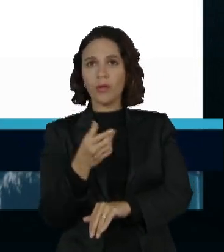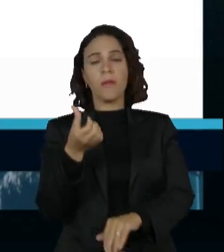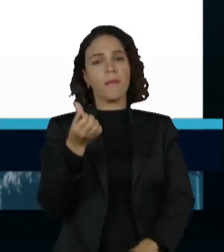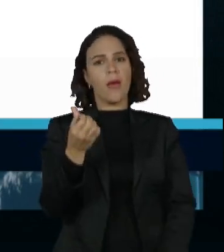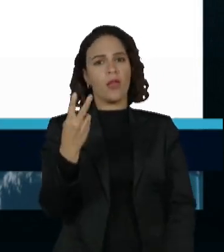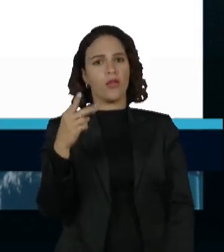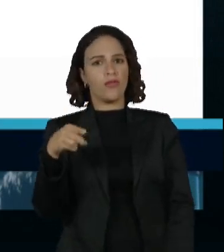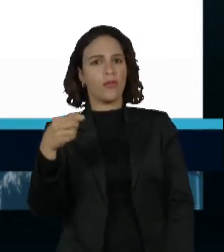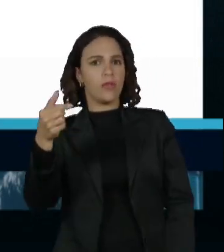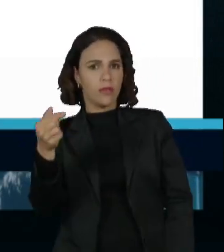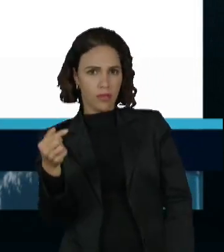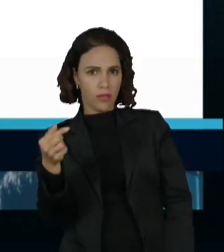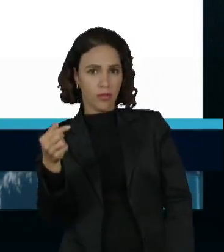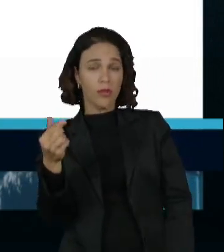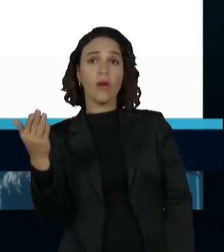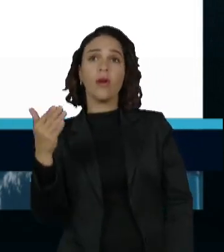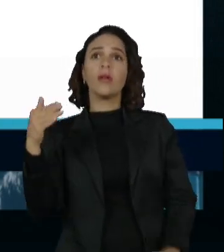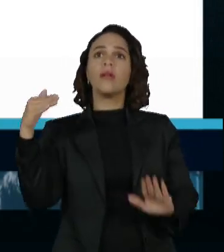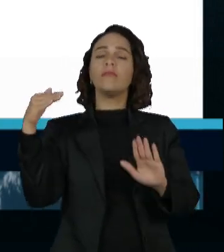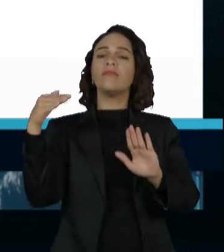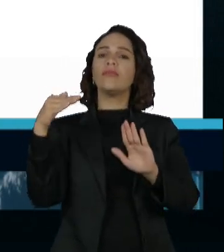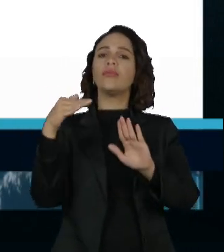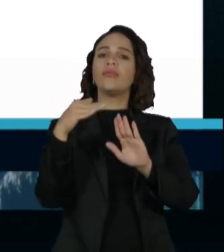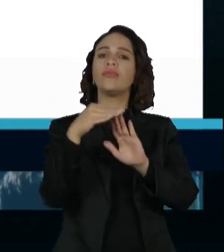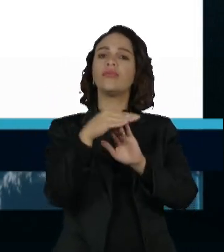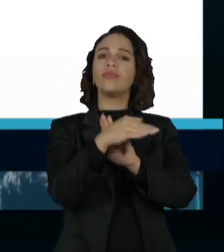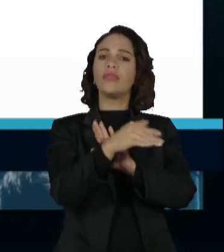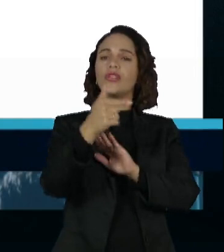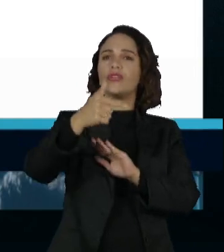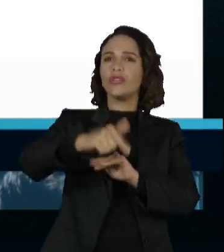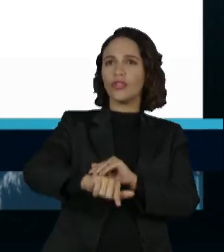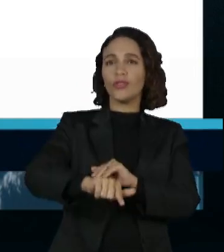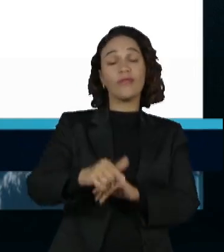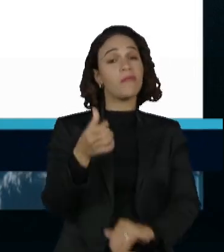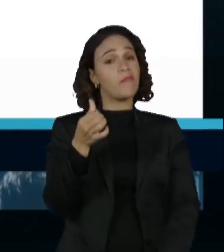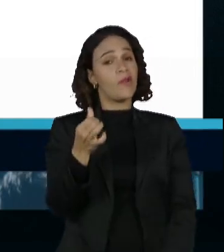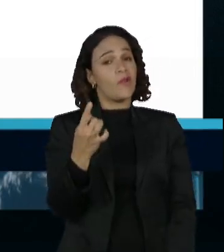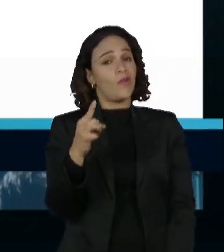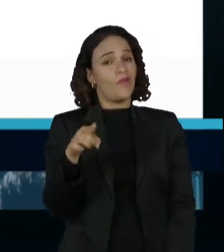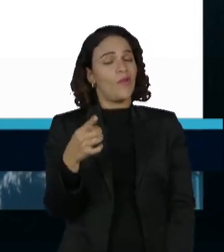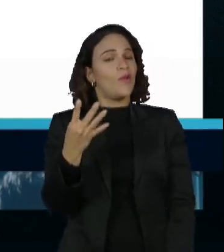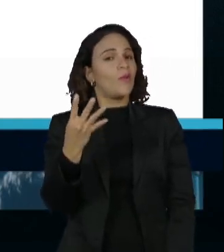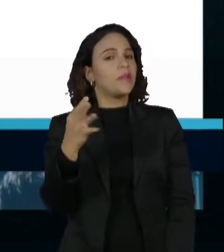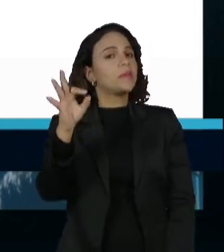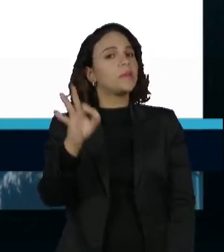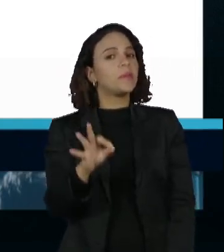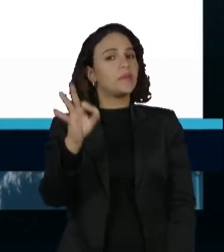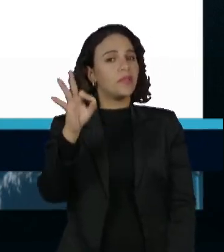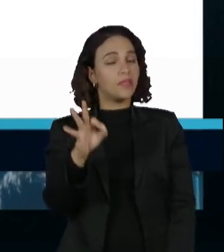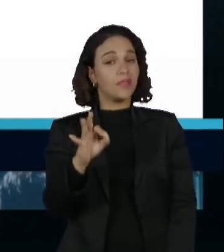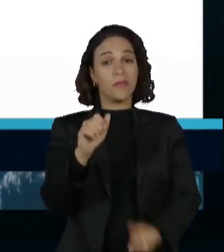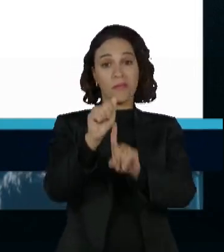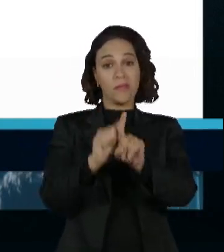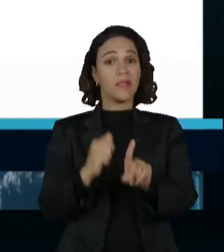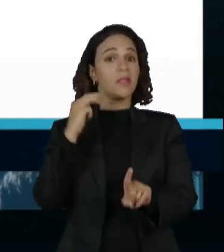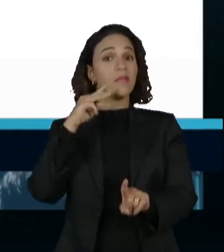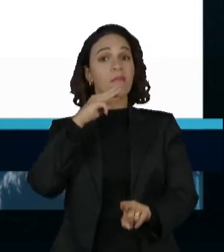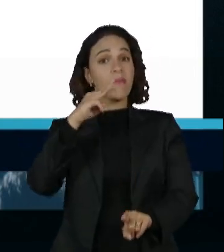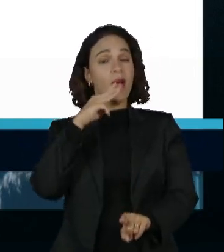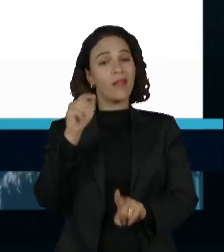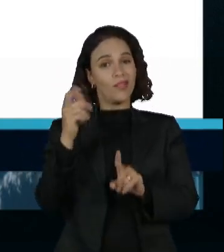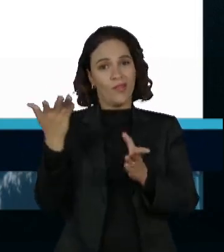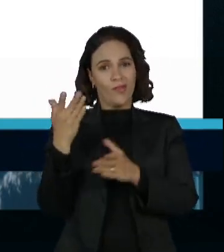,7%. Mas a partir daí, voltou a cair, chegando a 61,4% em março deste ano.